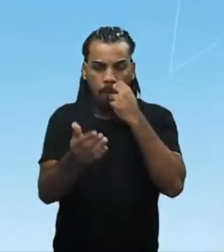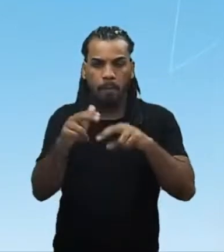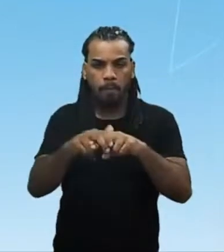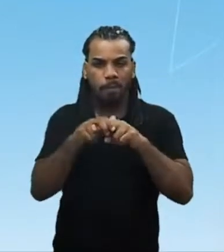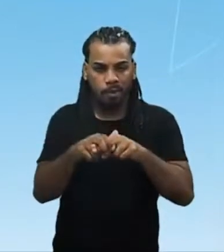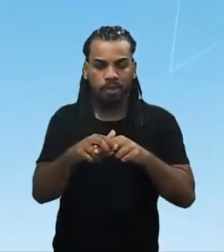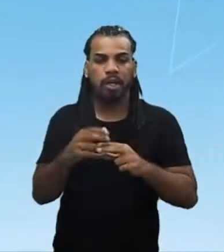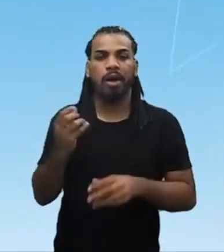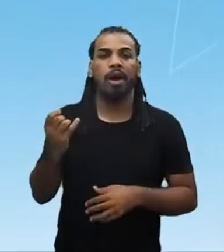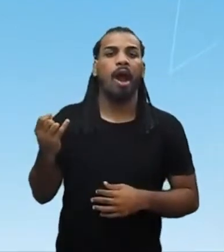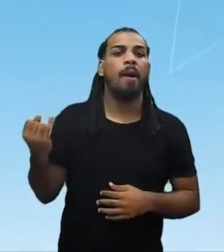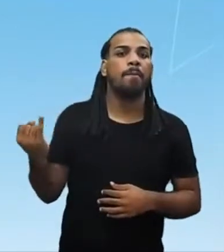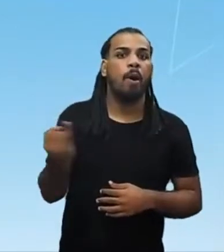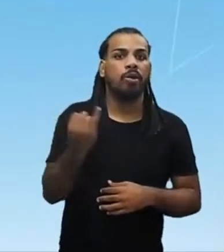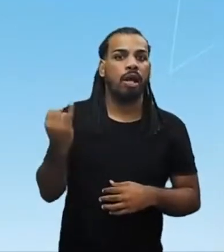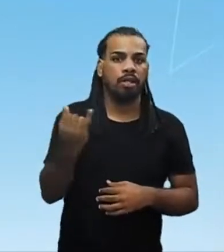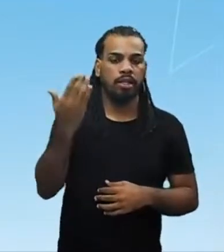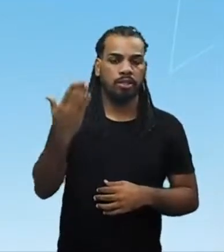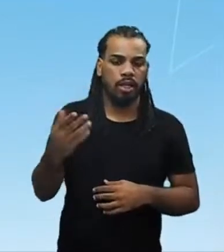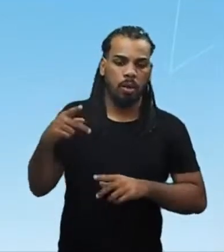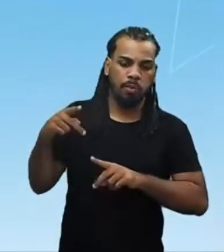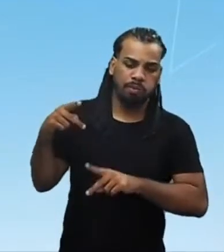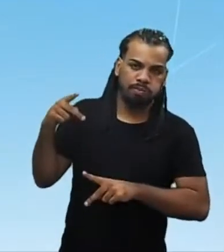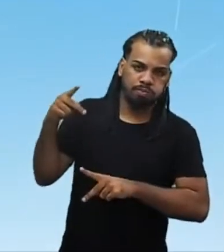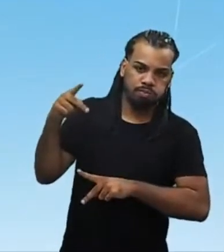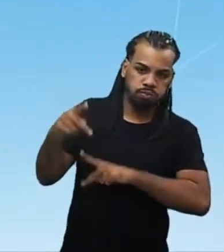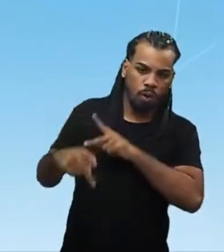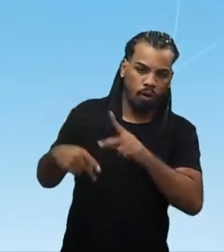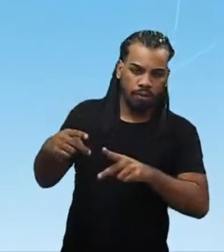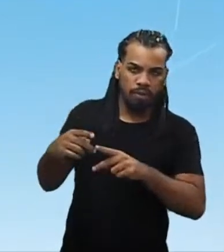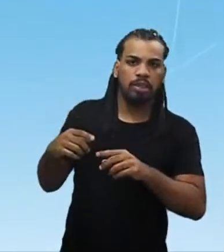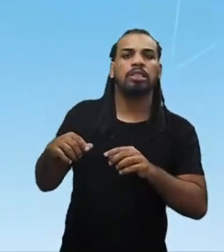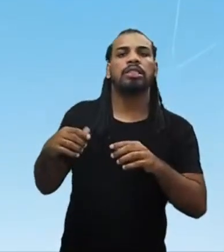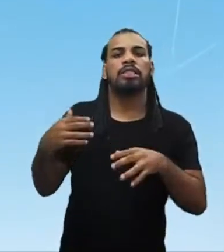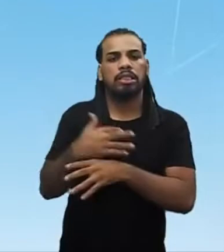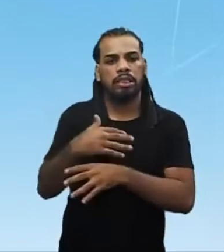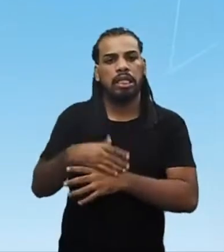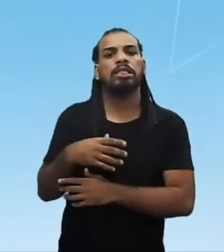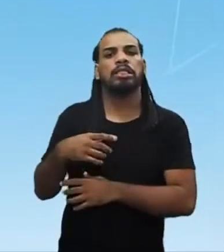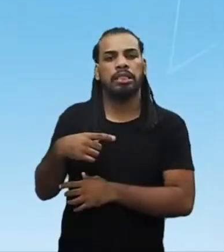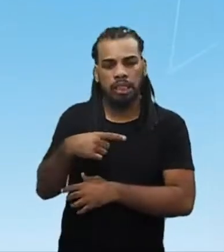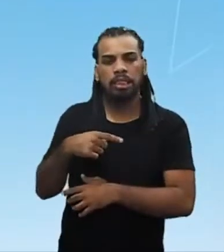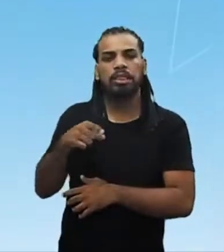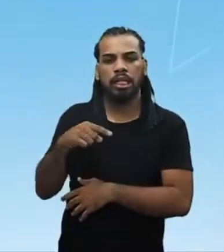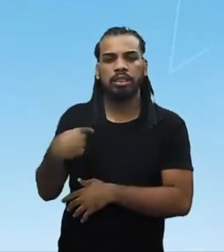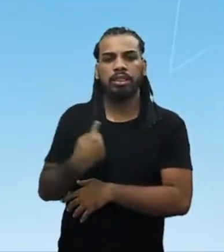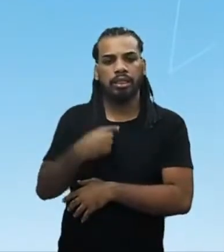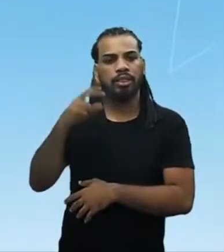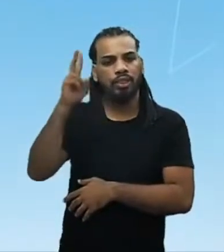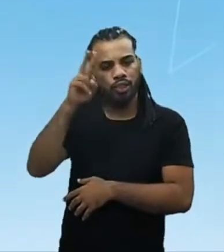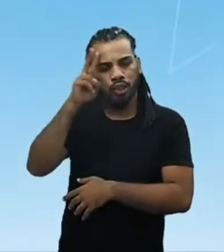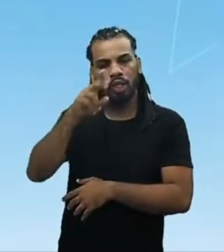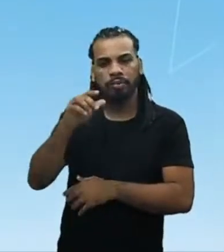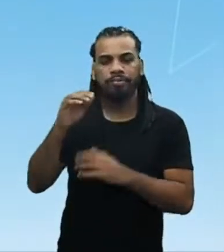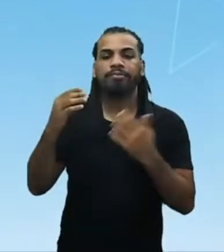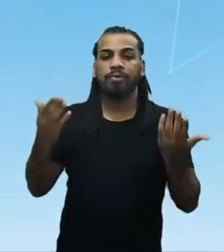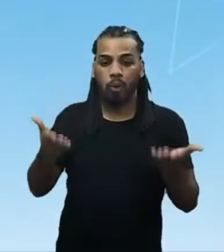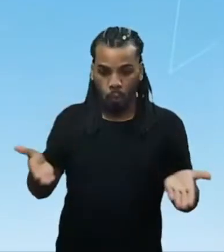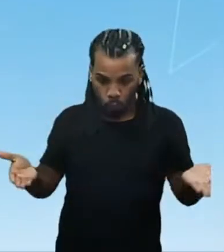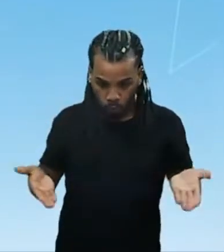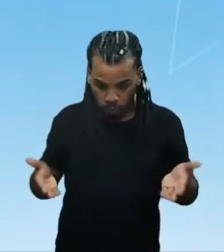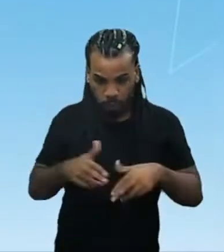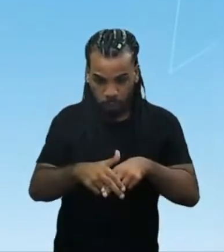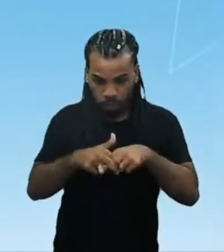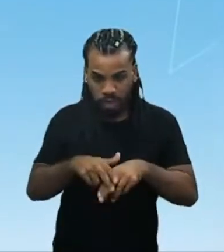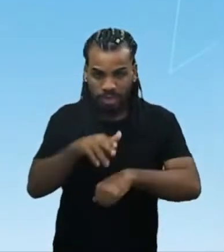tamanha importância que esses povos, que essas civilizações têm para a nossa história. Hoje, por uma